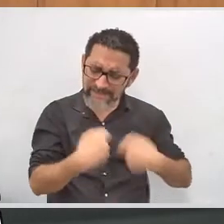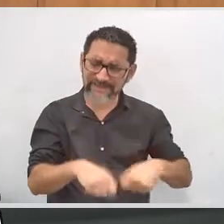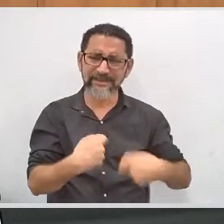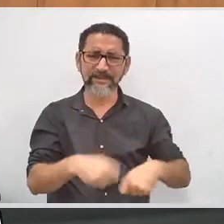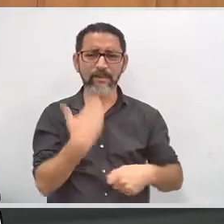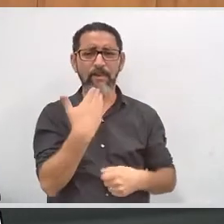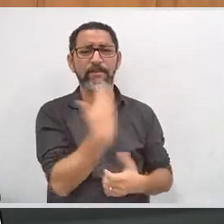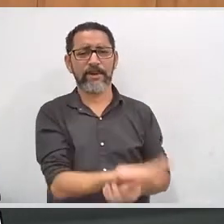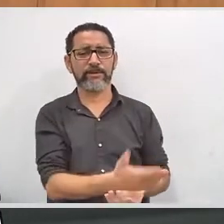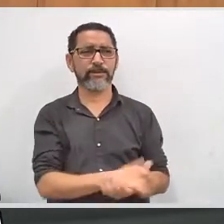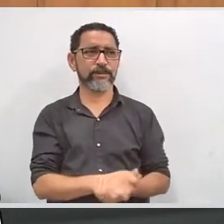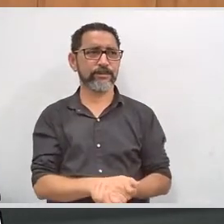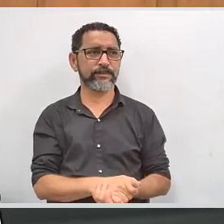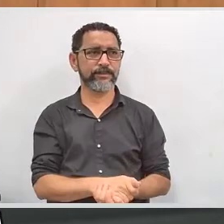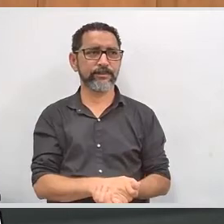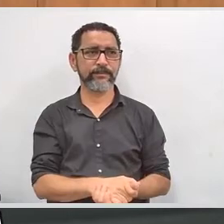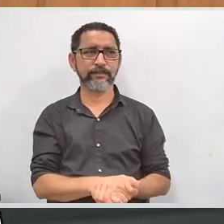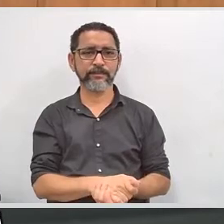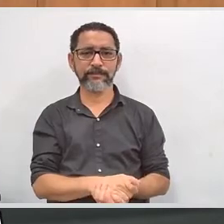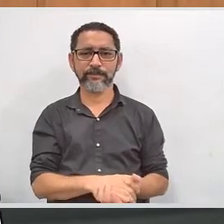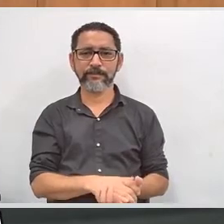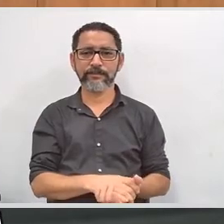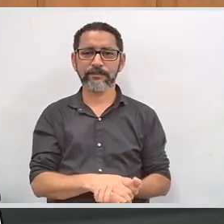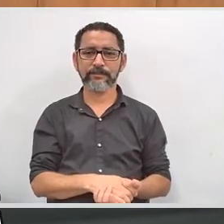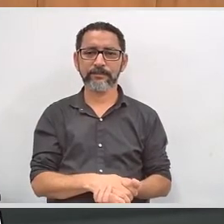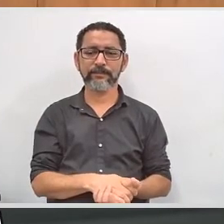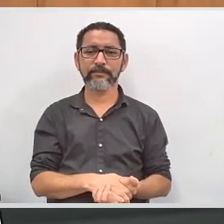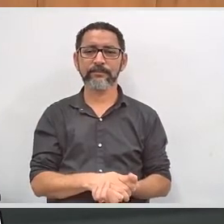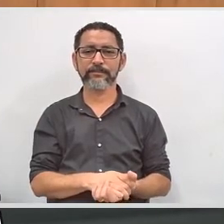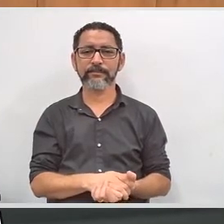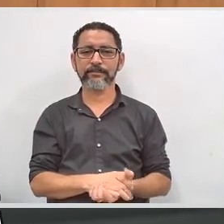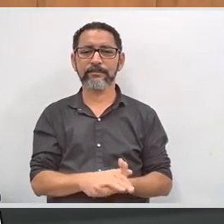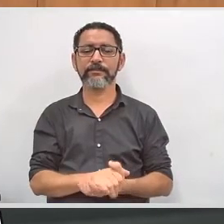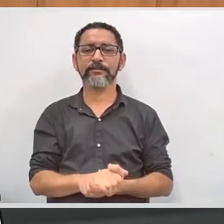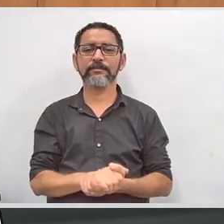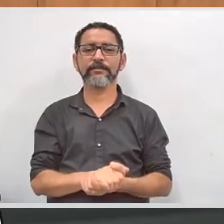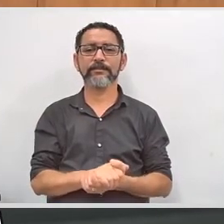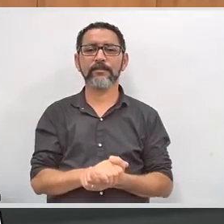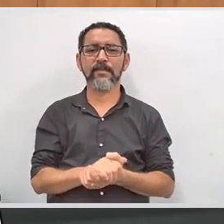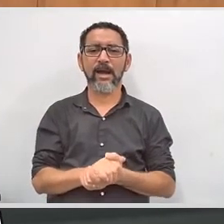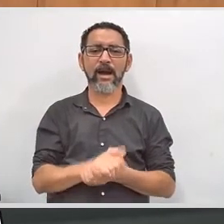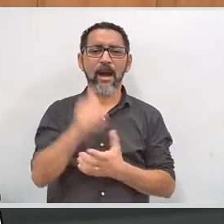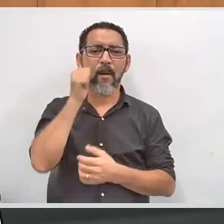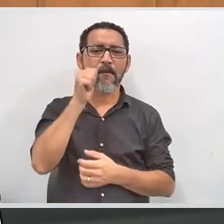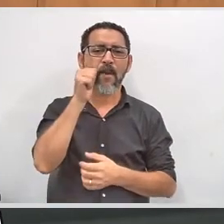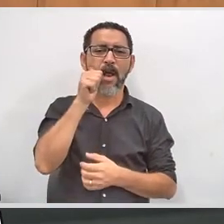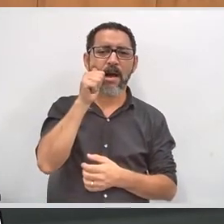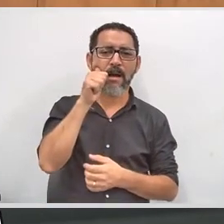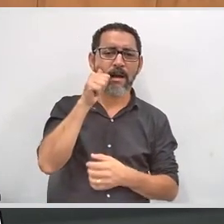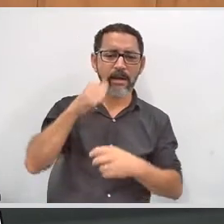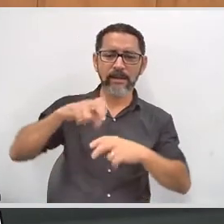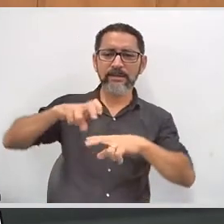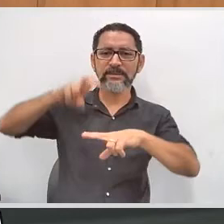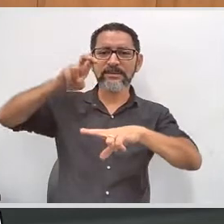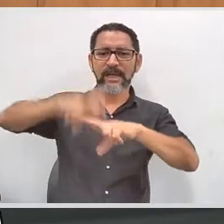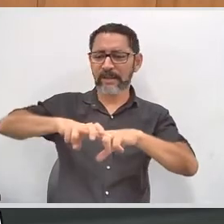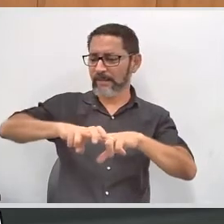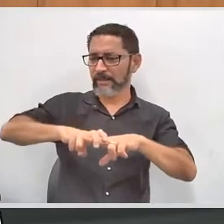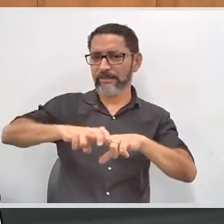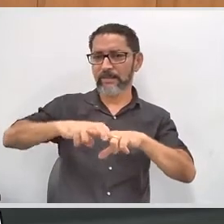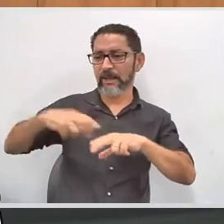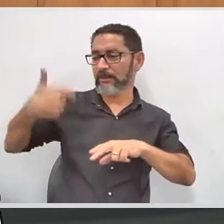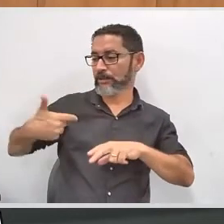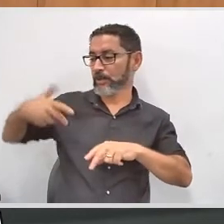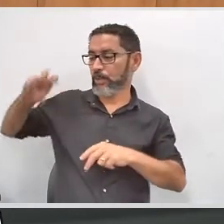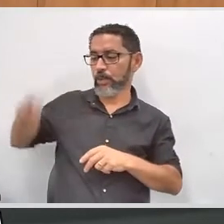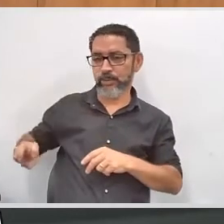e gostaria de aproveitar a oportunidade. A Gisele, oportunamente, vai se manifestar, também está aqui a segunda à nossa direita, representando aqui o subsecretário,